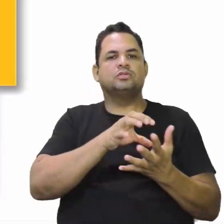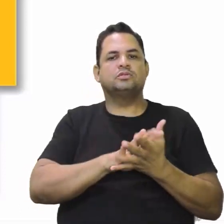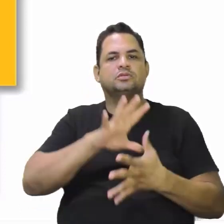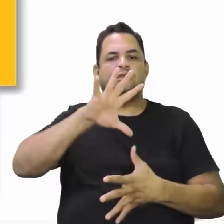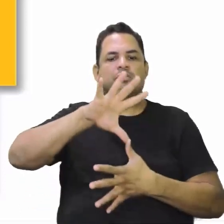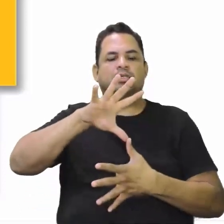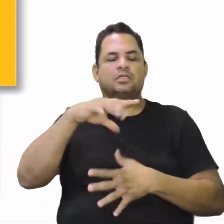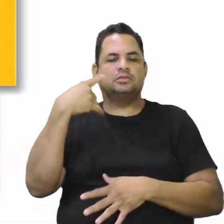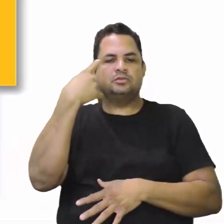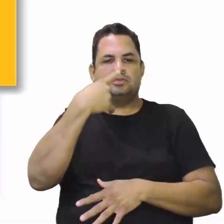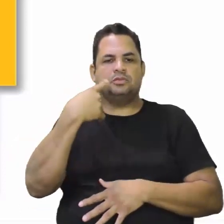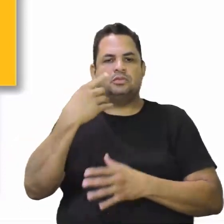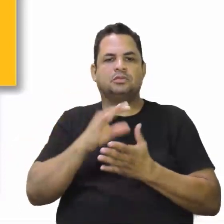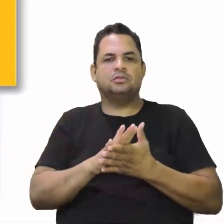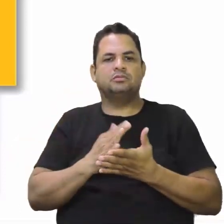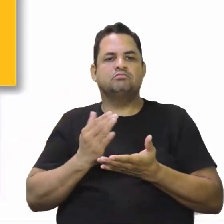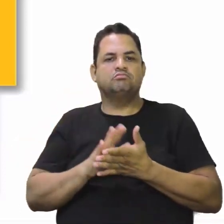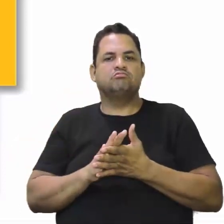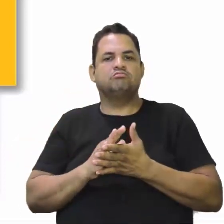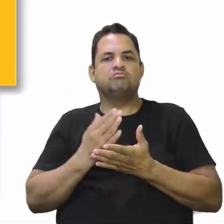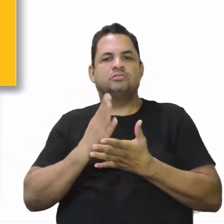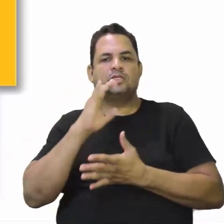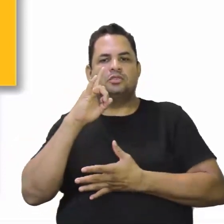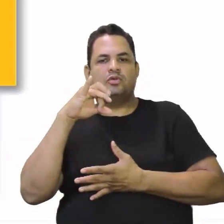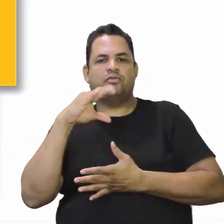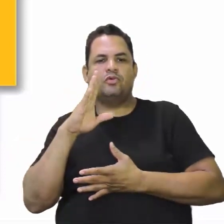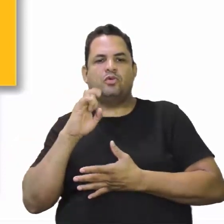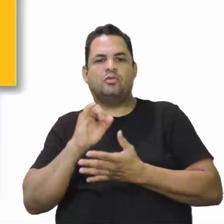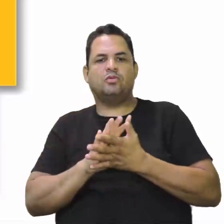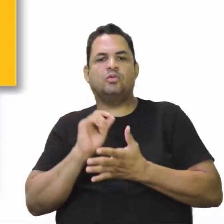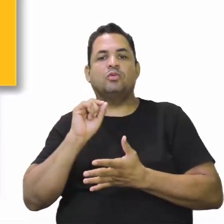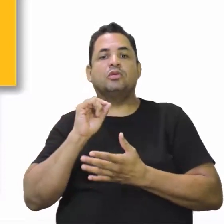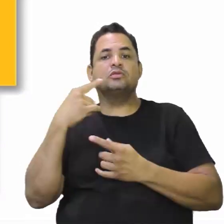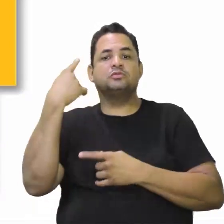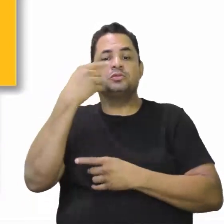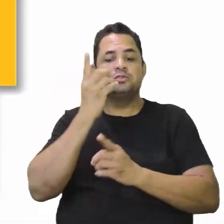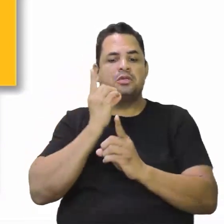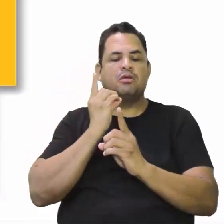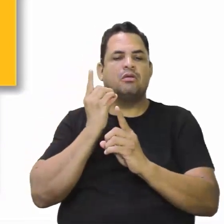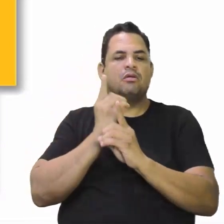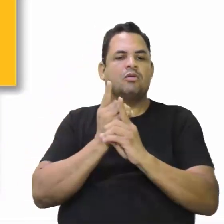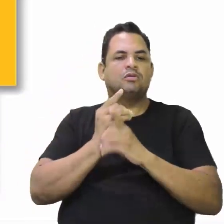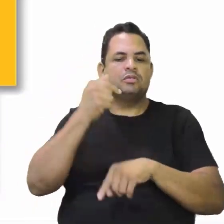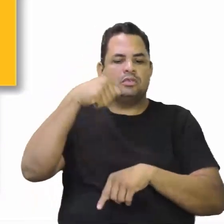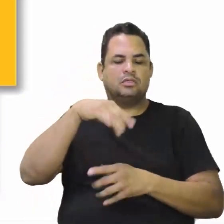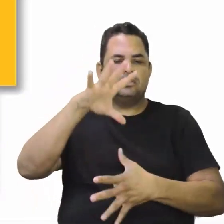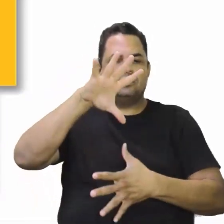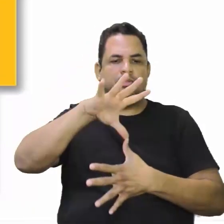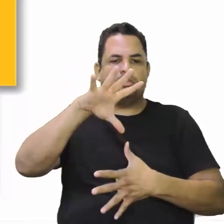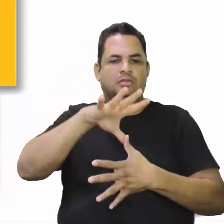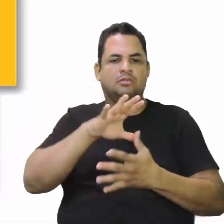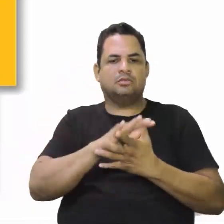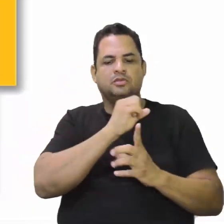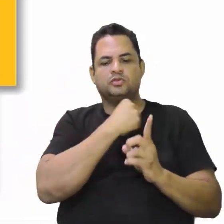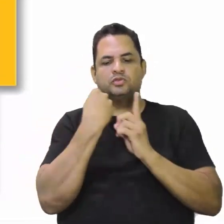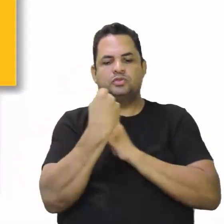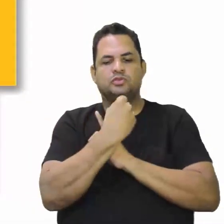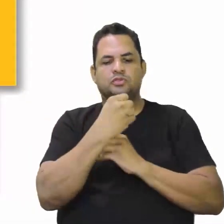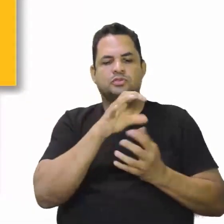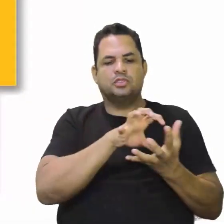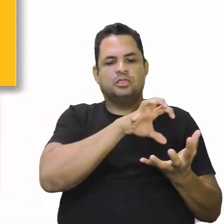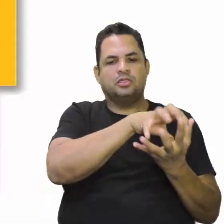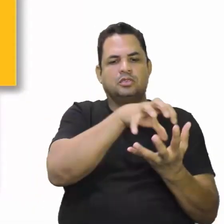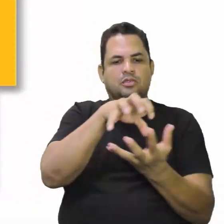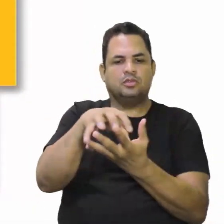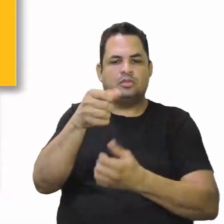é que se dá? A viagem de Cristóvão Colombo, o que os espanhóis encontraram aqui na América, a sociedade colonial, a